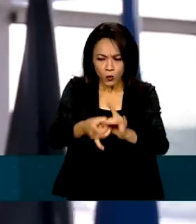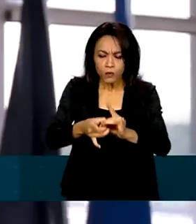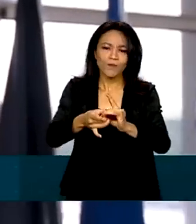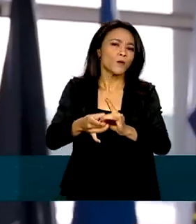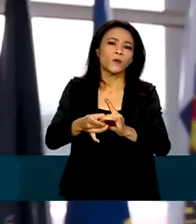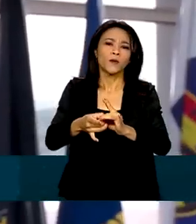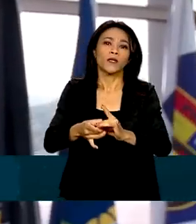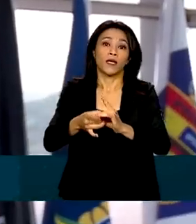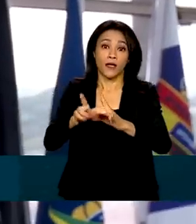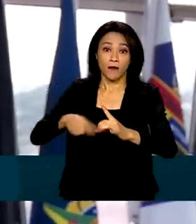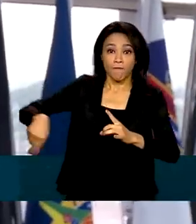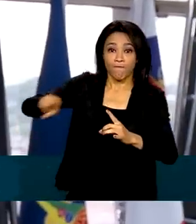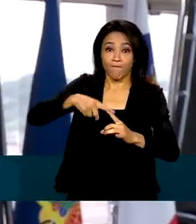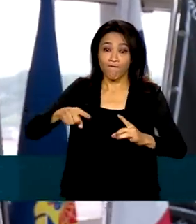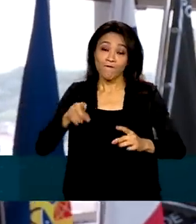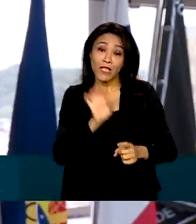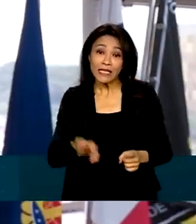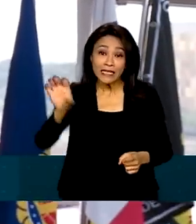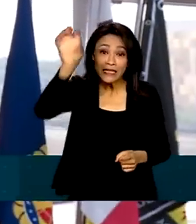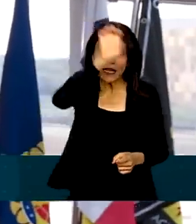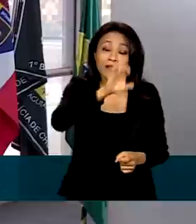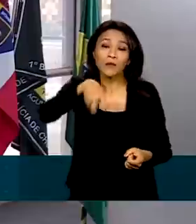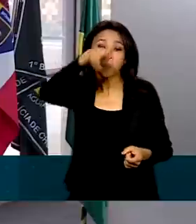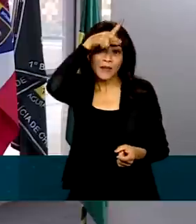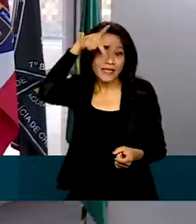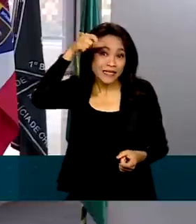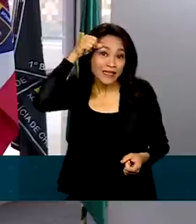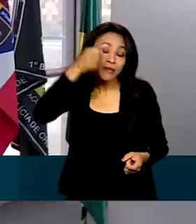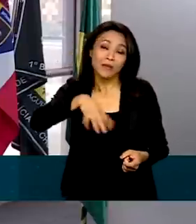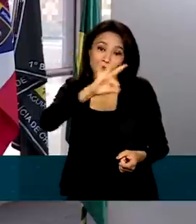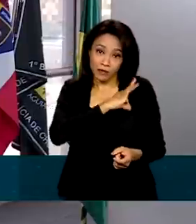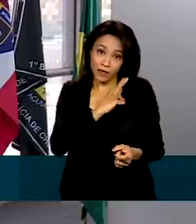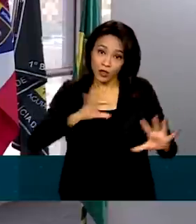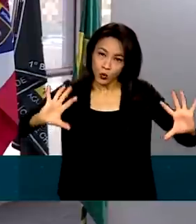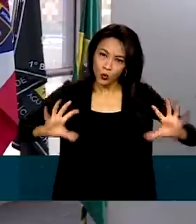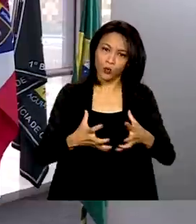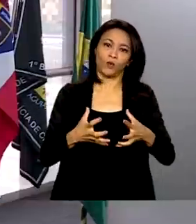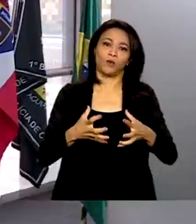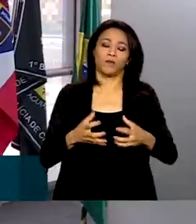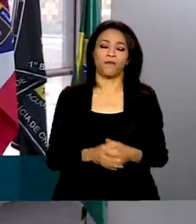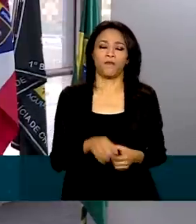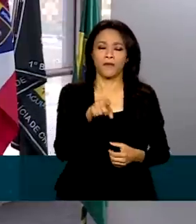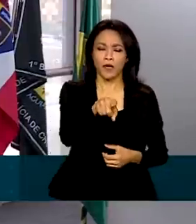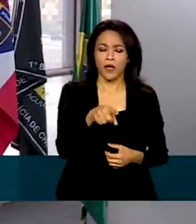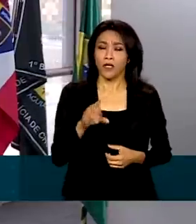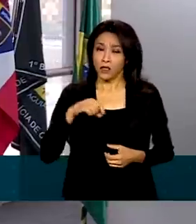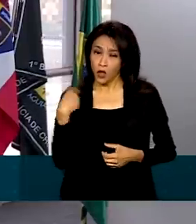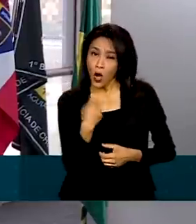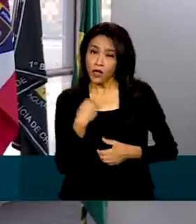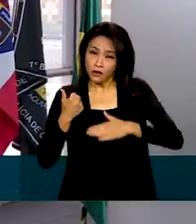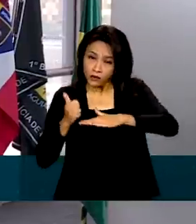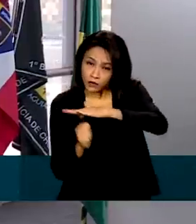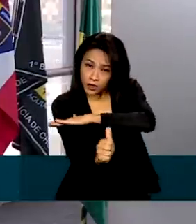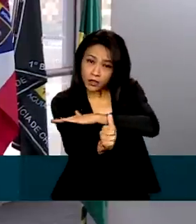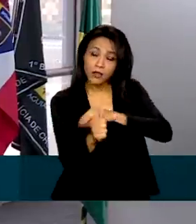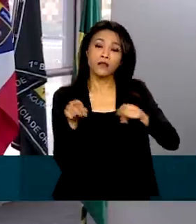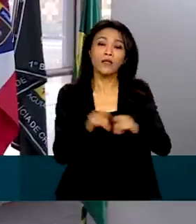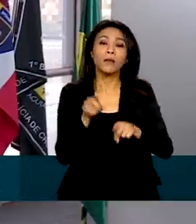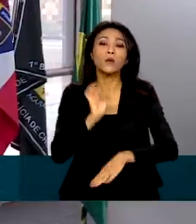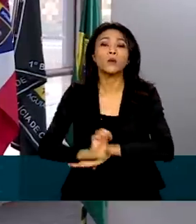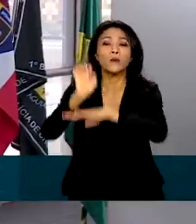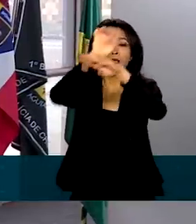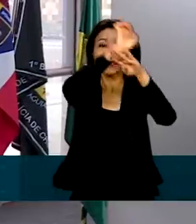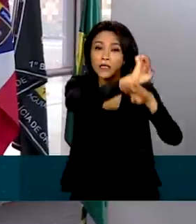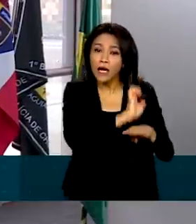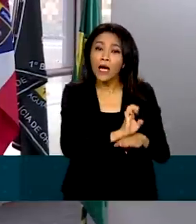as forças, Estado e municípios. Se nós fazemos investimentos, os estados também investem nas suas capacidades